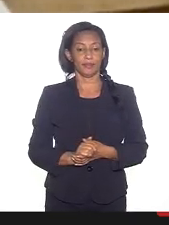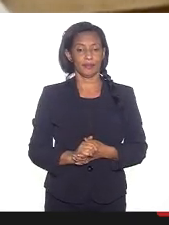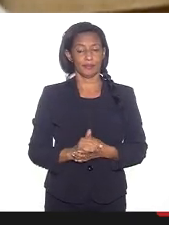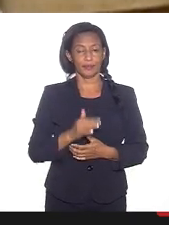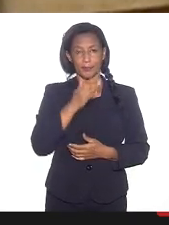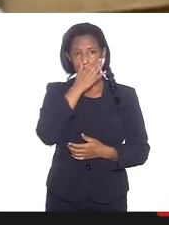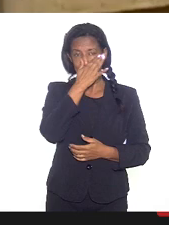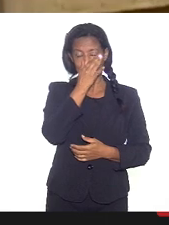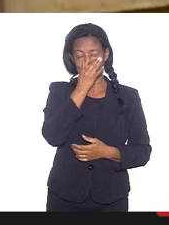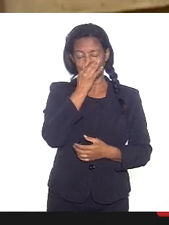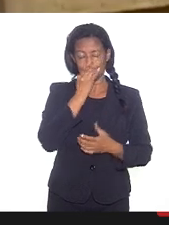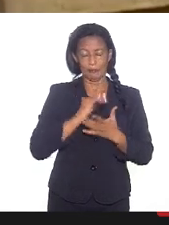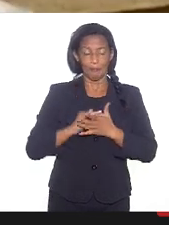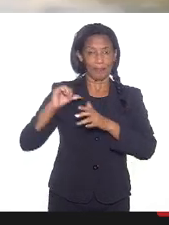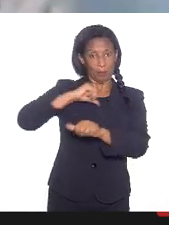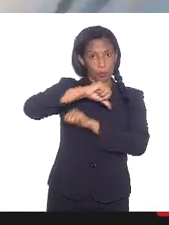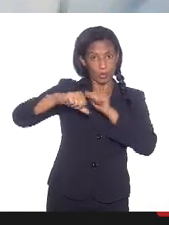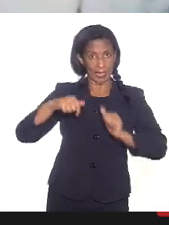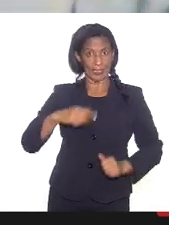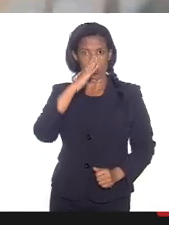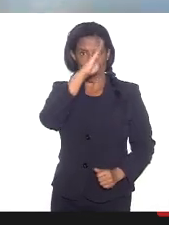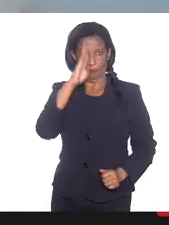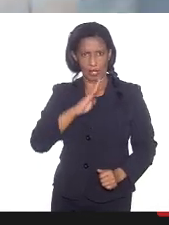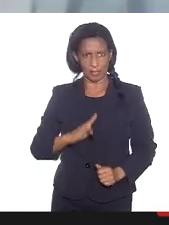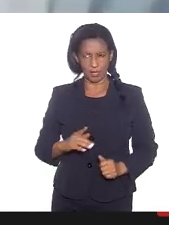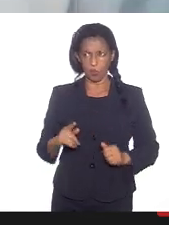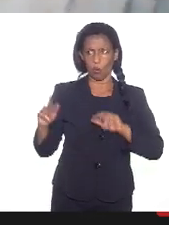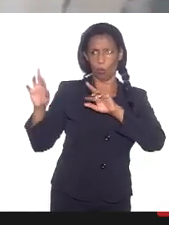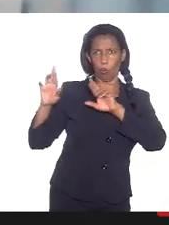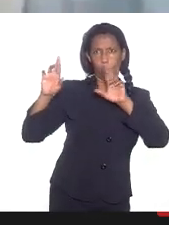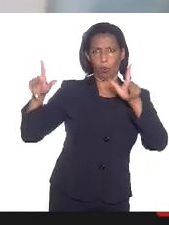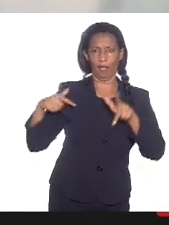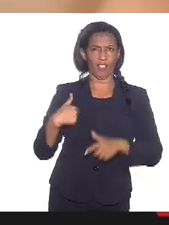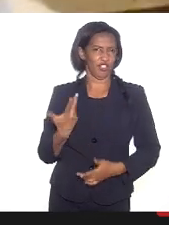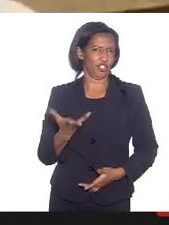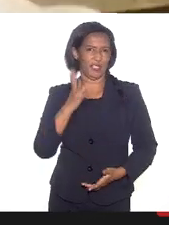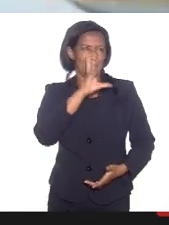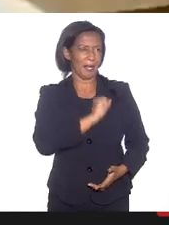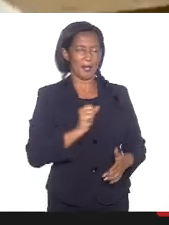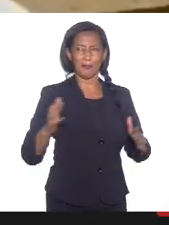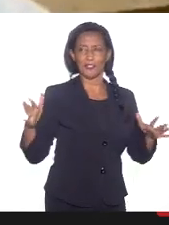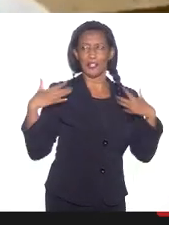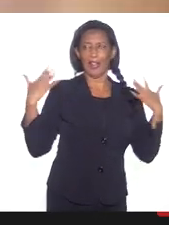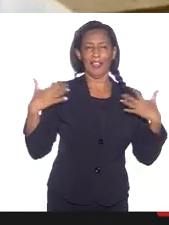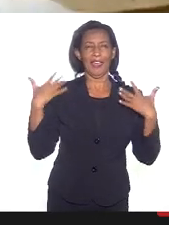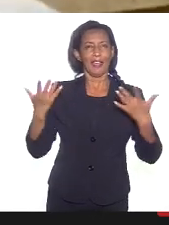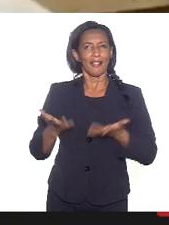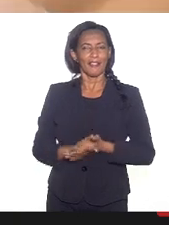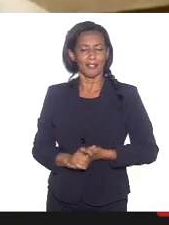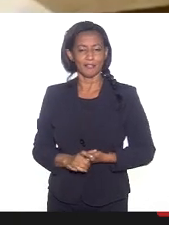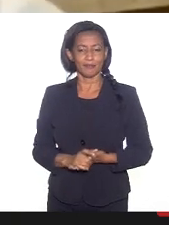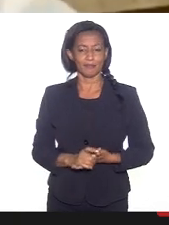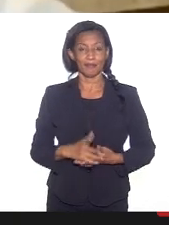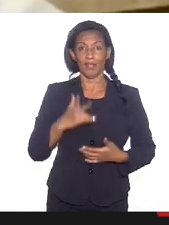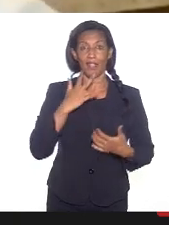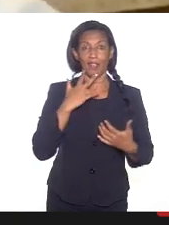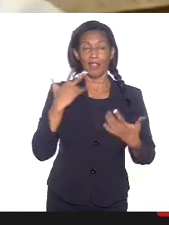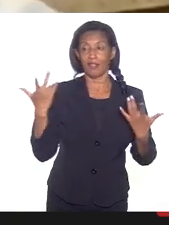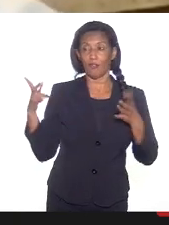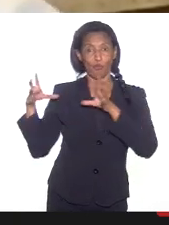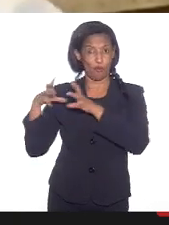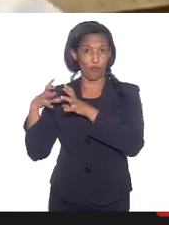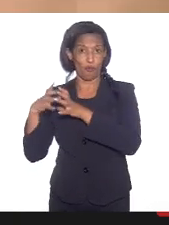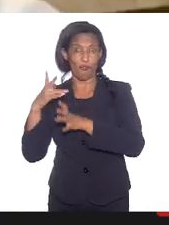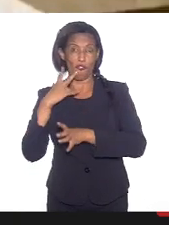é um país que, teoricamente, é uma diversidade, a gente se ama, haha, é alegre. Outro dia, você falou que nós somos o